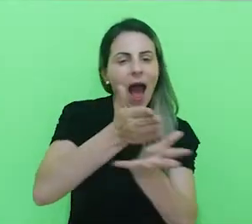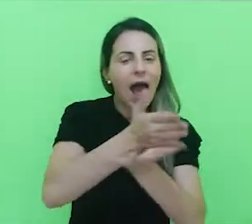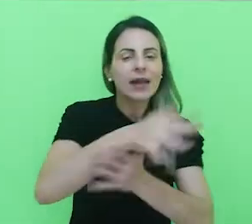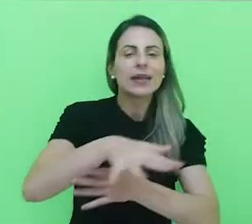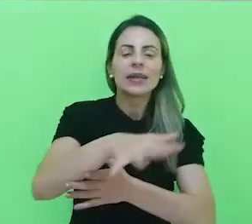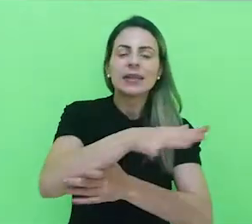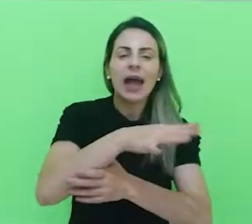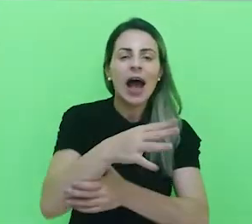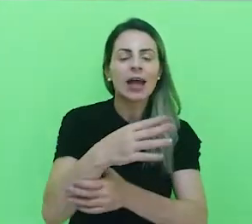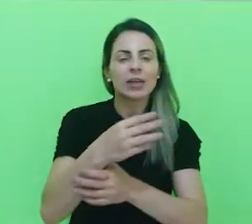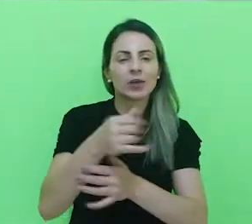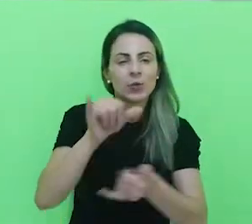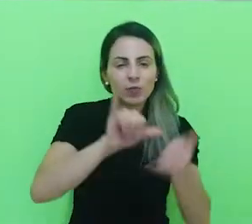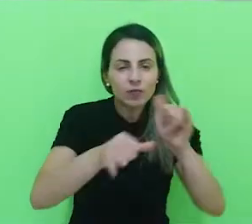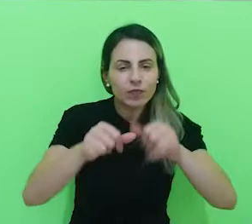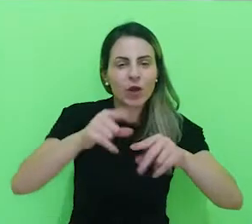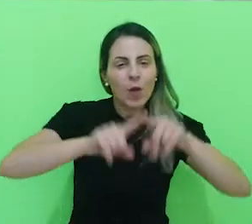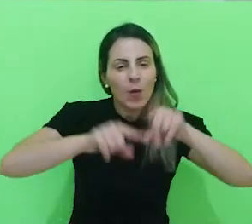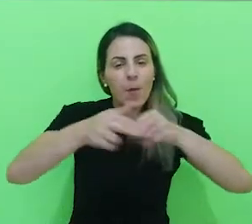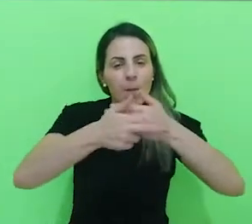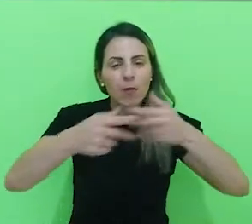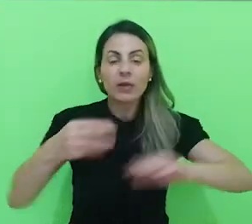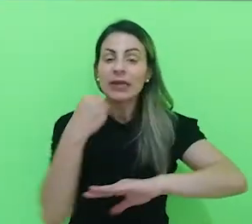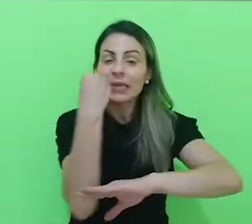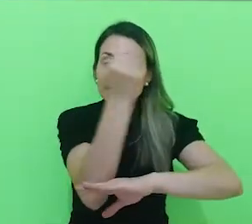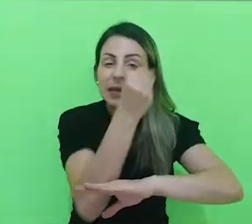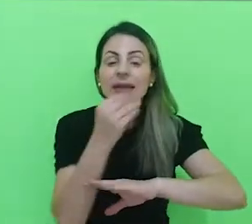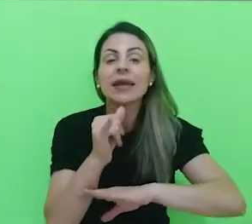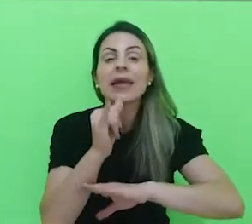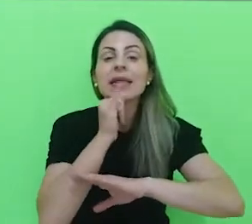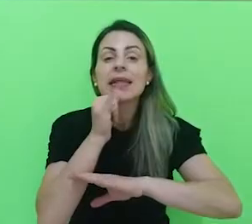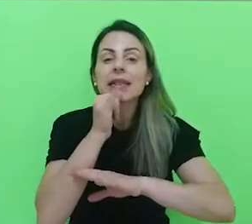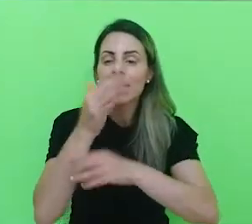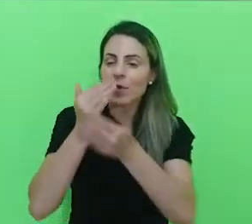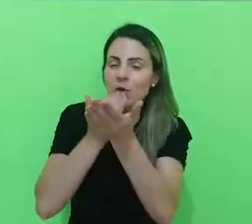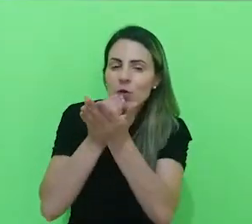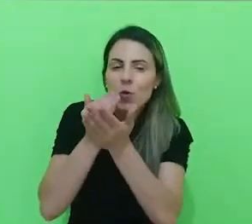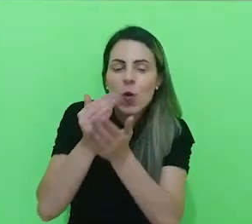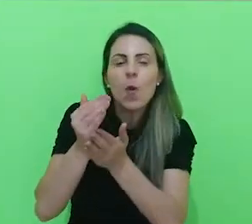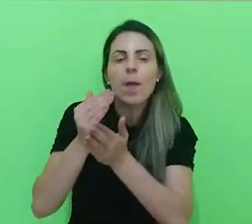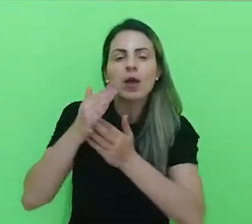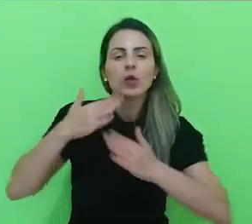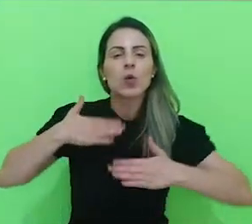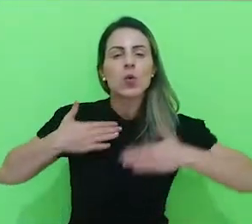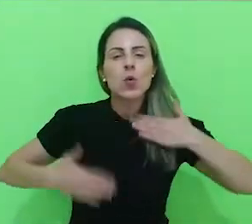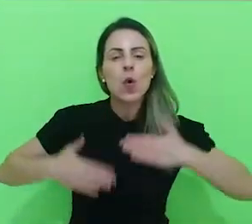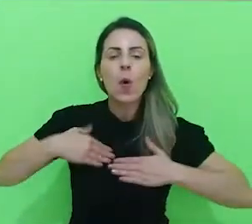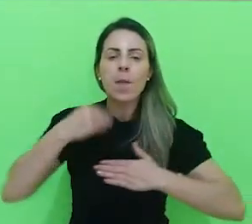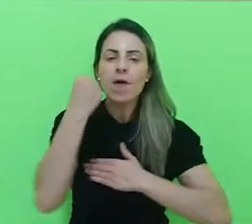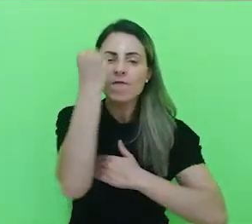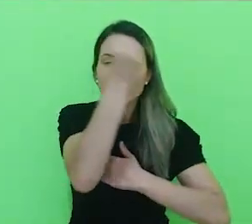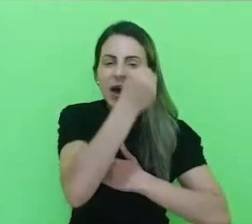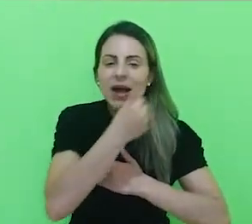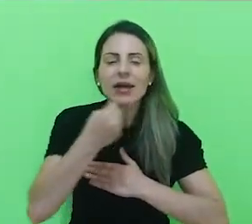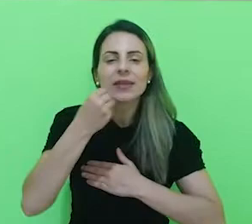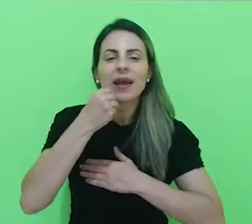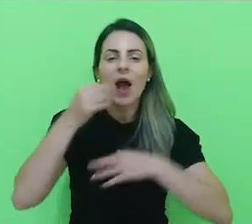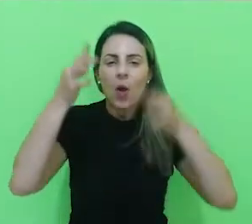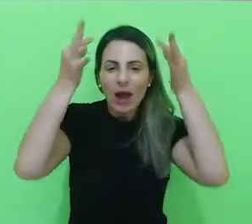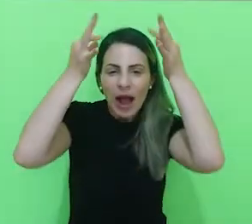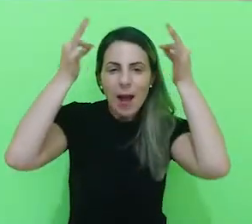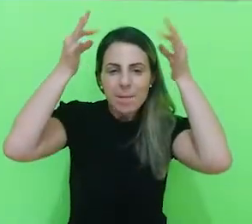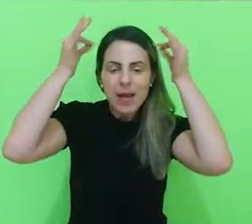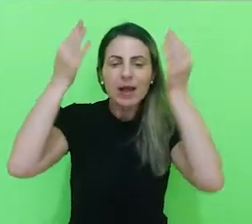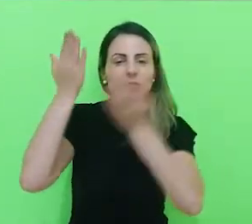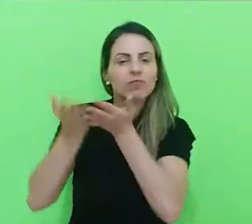cosmética e da estética, como, por exemplo, desde os procedimentos corporais, faciais, terapias capilares,